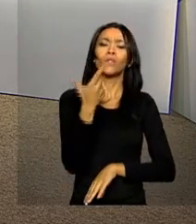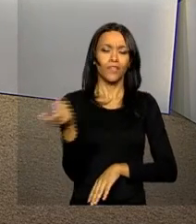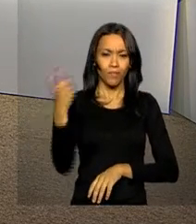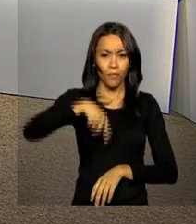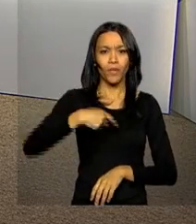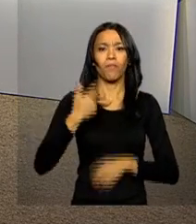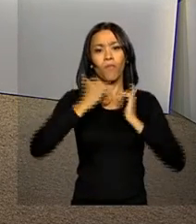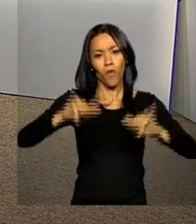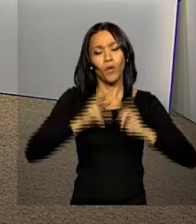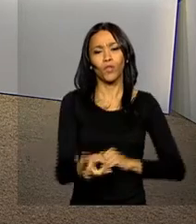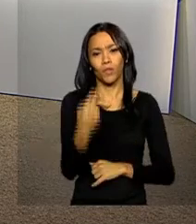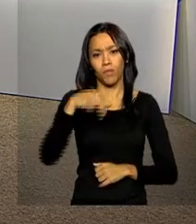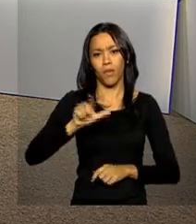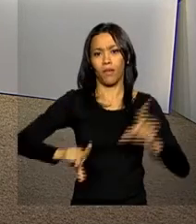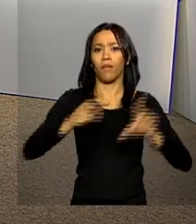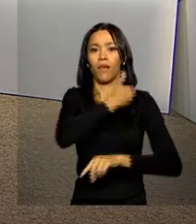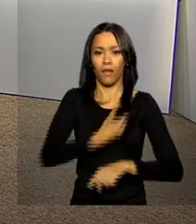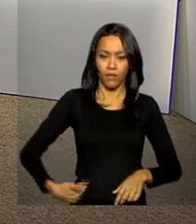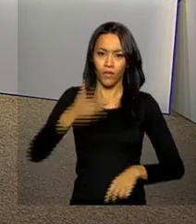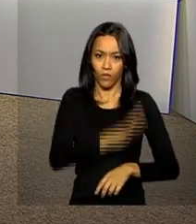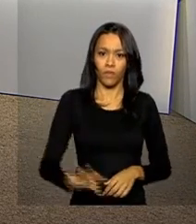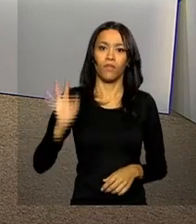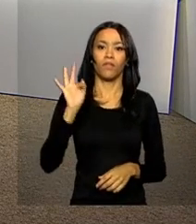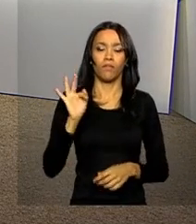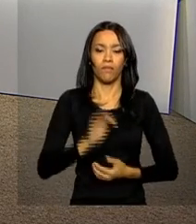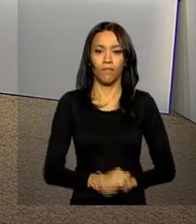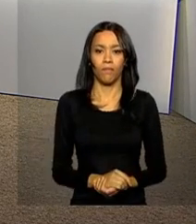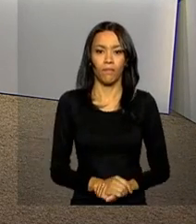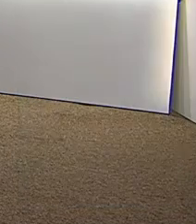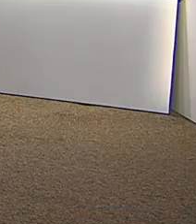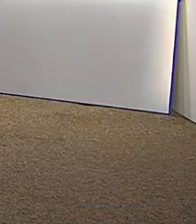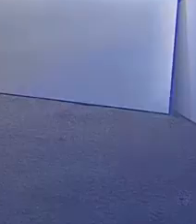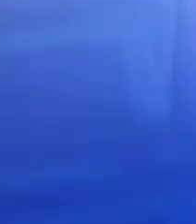outras informações. Continue com a gente aqui na NBR, a TV do Governo Federal.